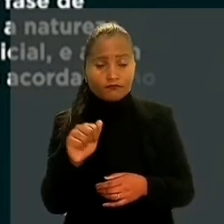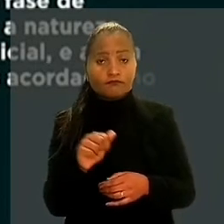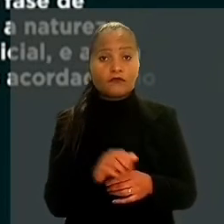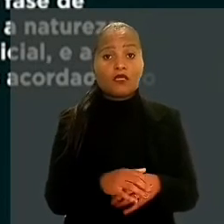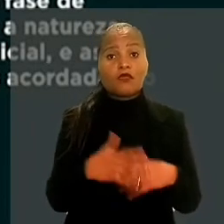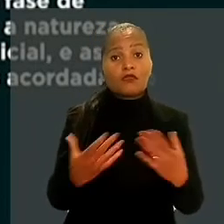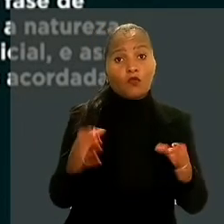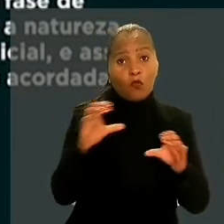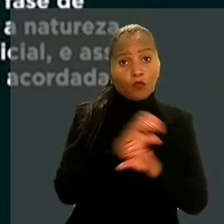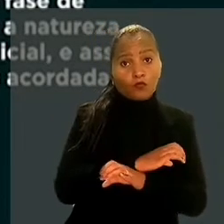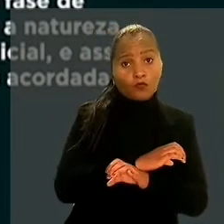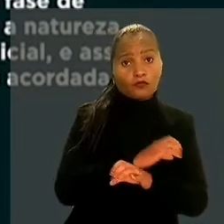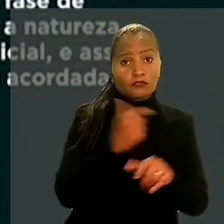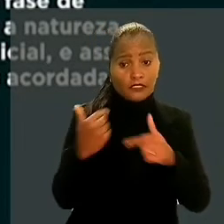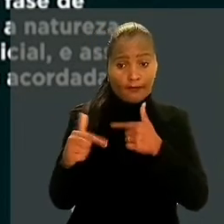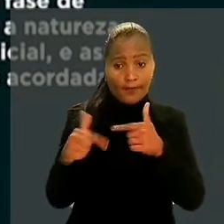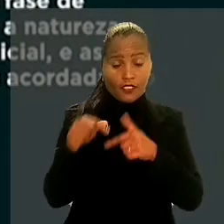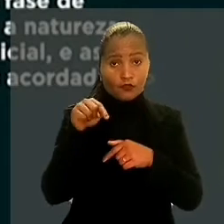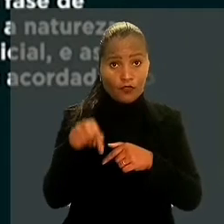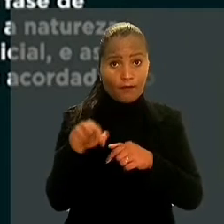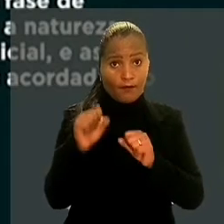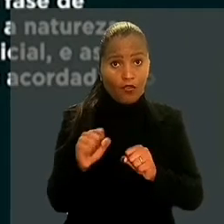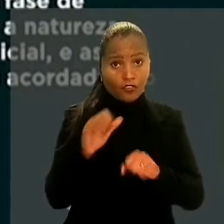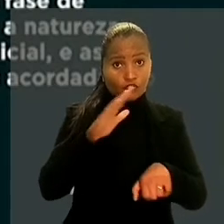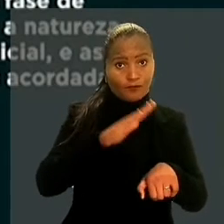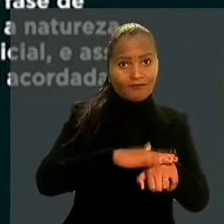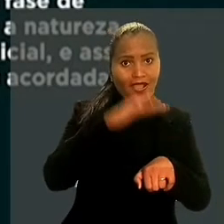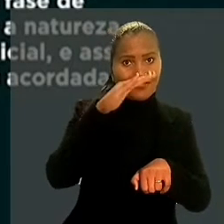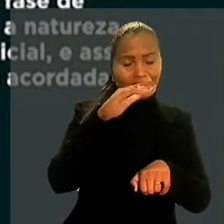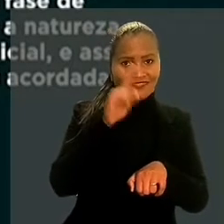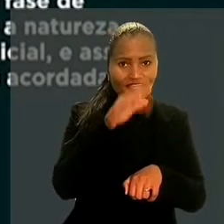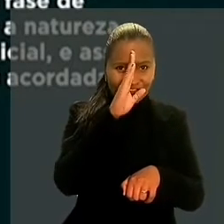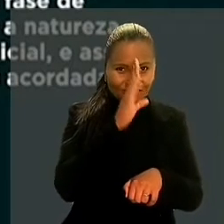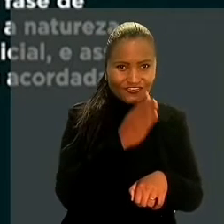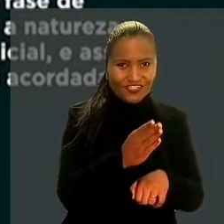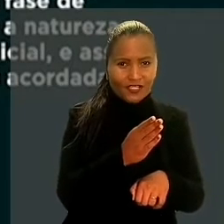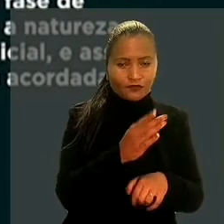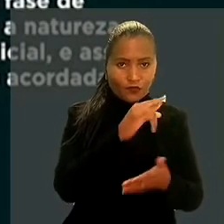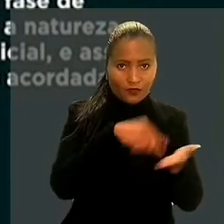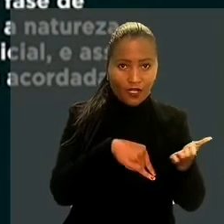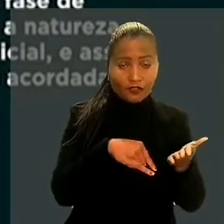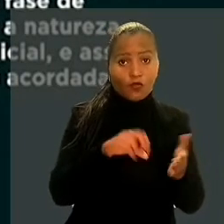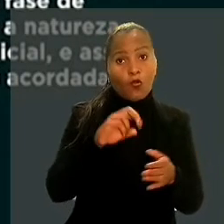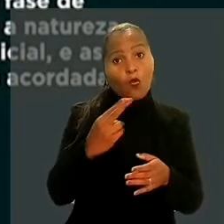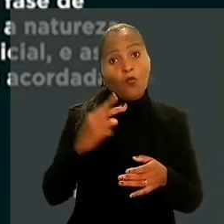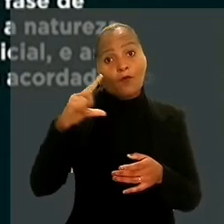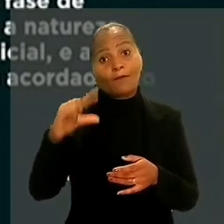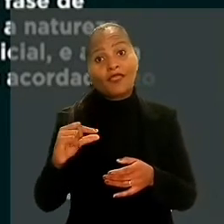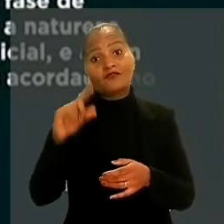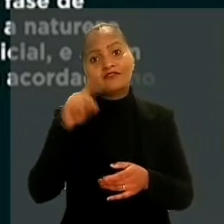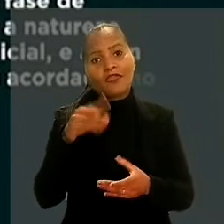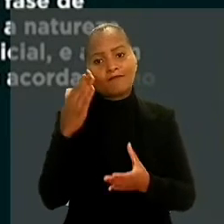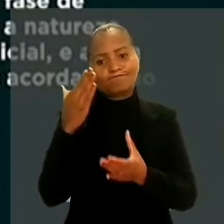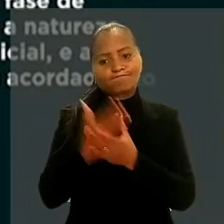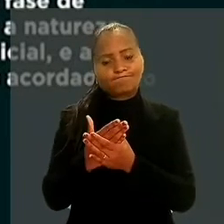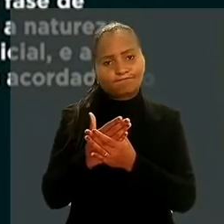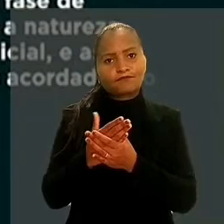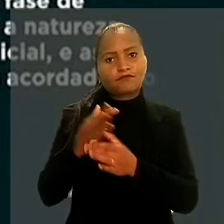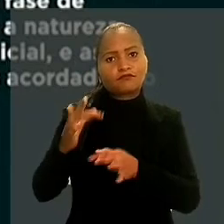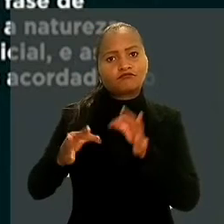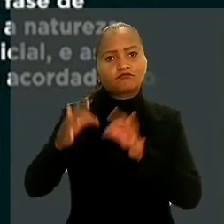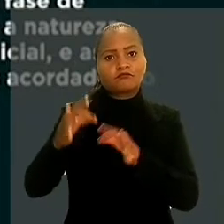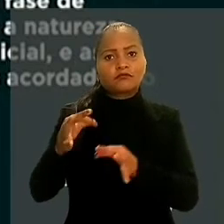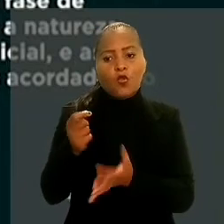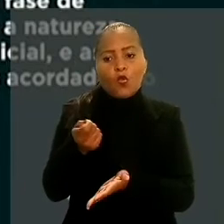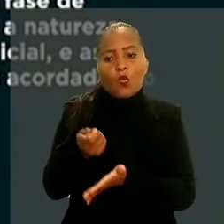concluiu que se o trabalhador pode o mais, que é executar diretamente o termo, também pode o menos, que é ajuizar